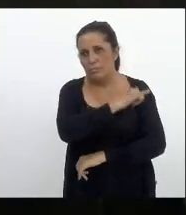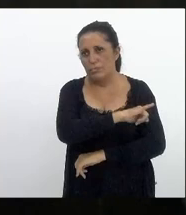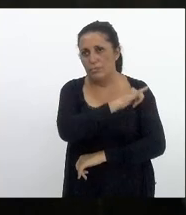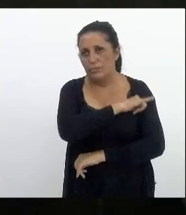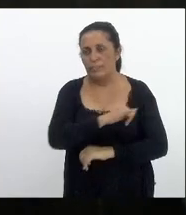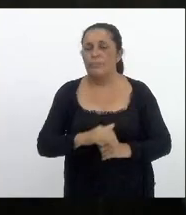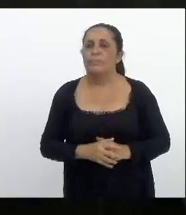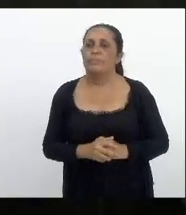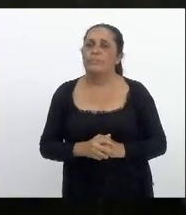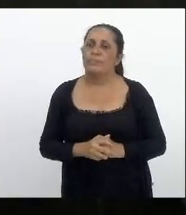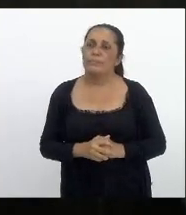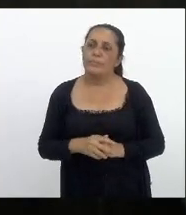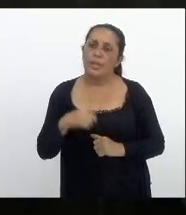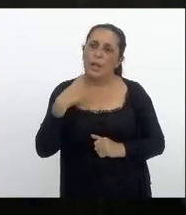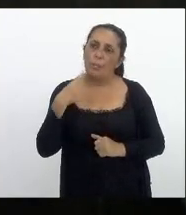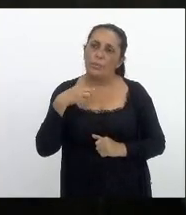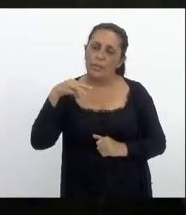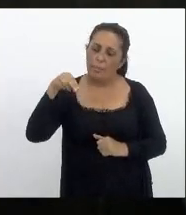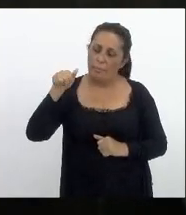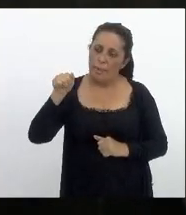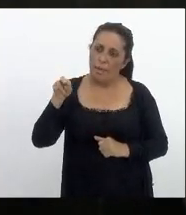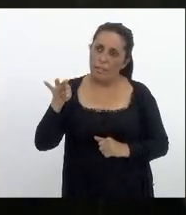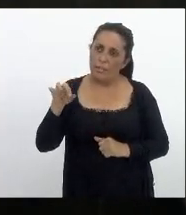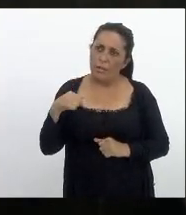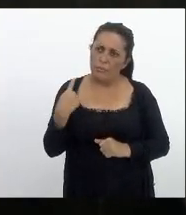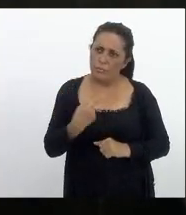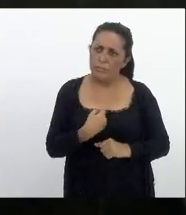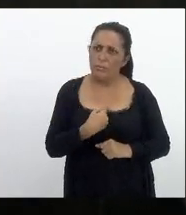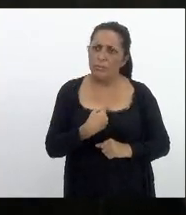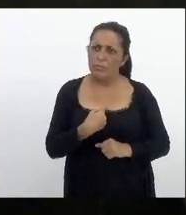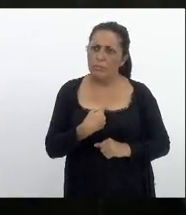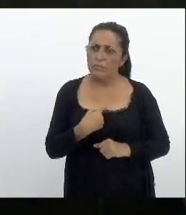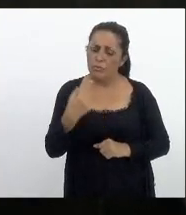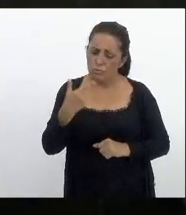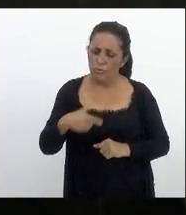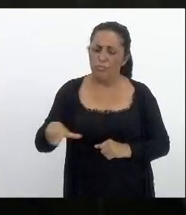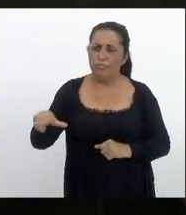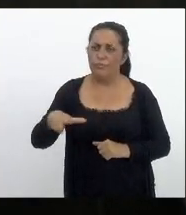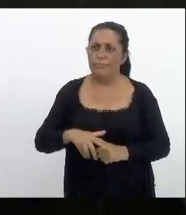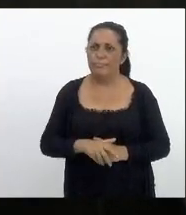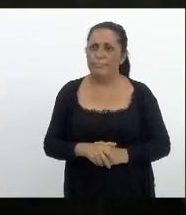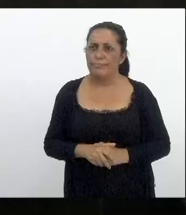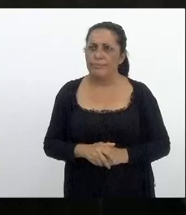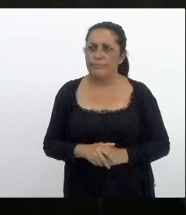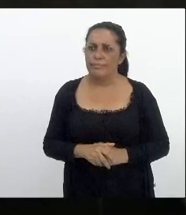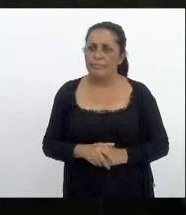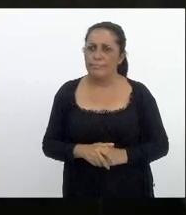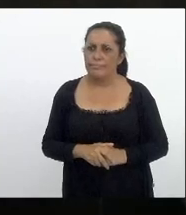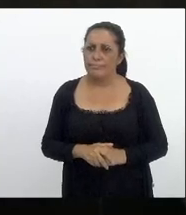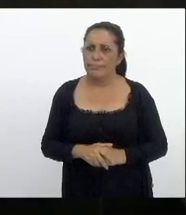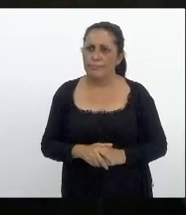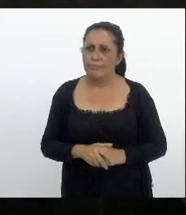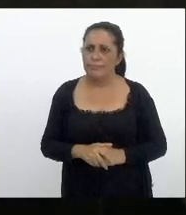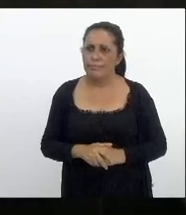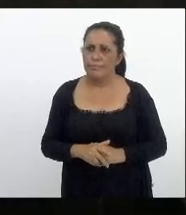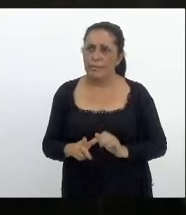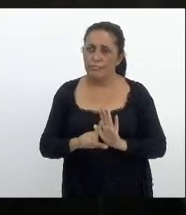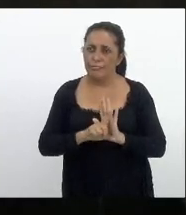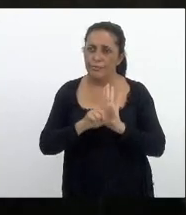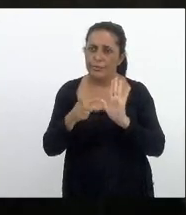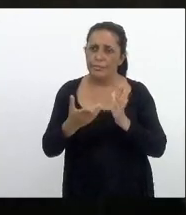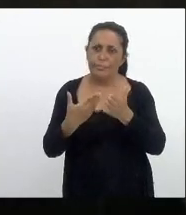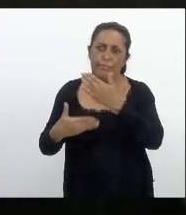deputada Marta Rocha estamos de novo como na legislatura